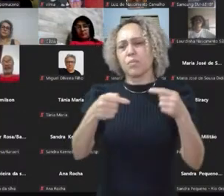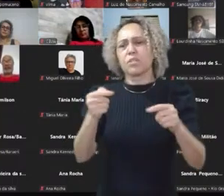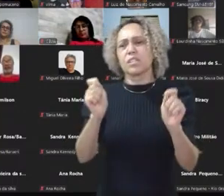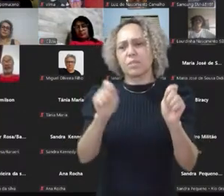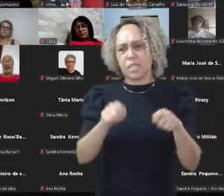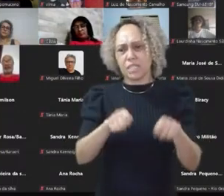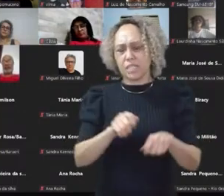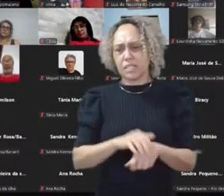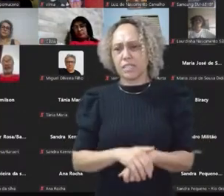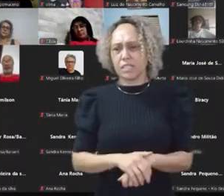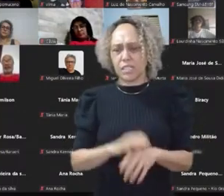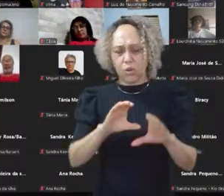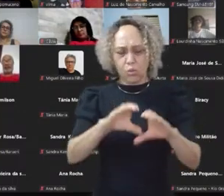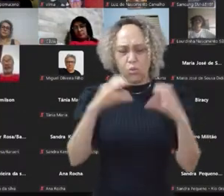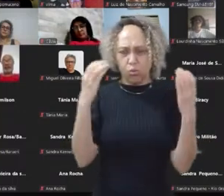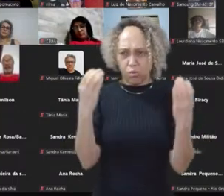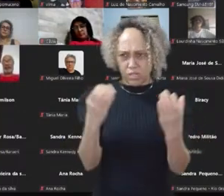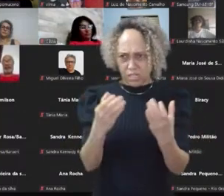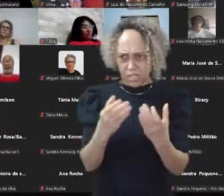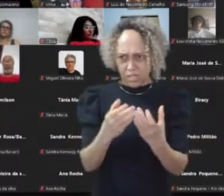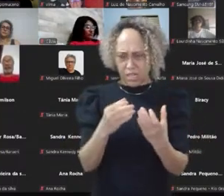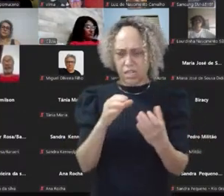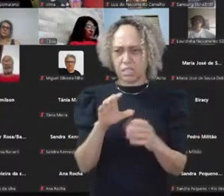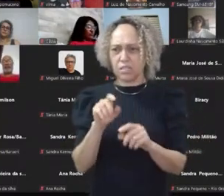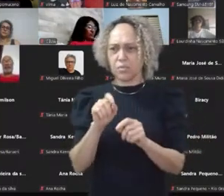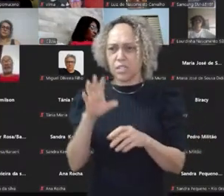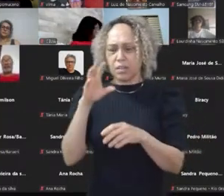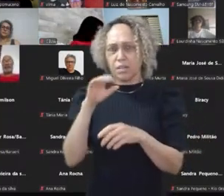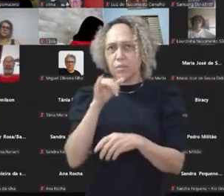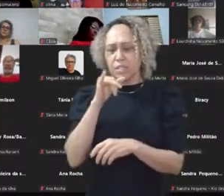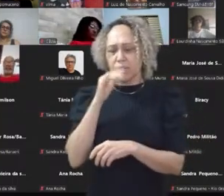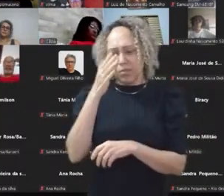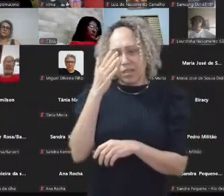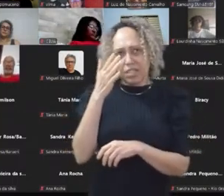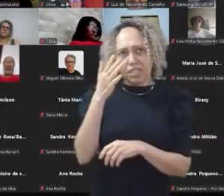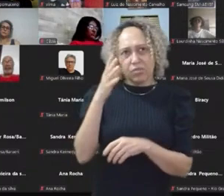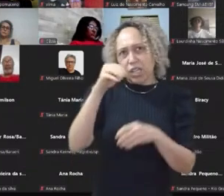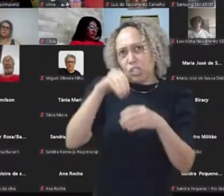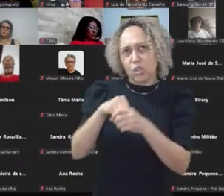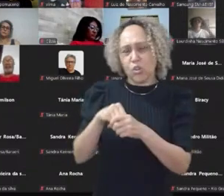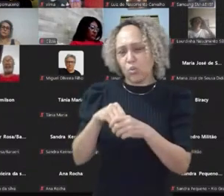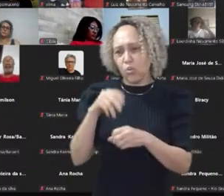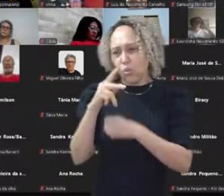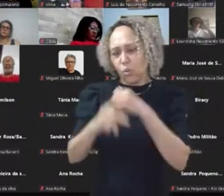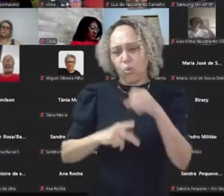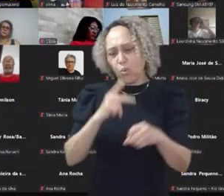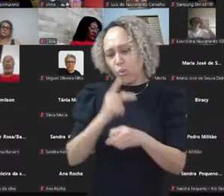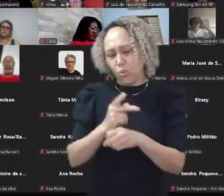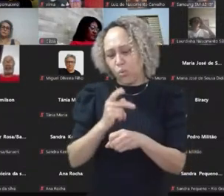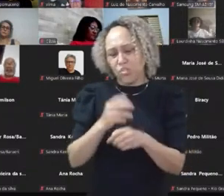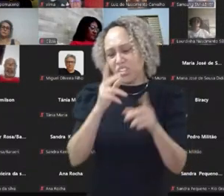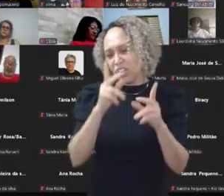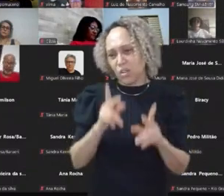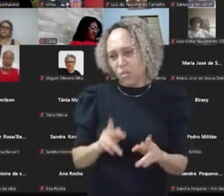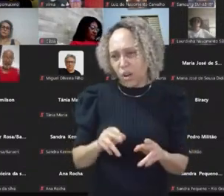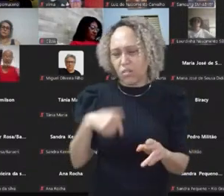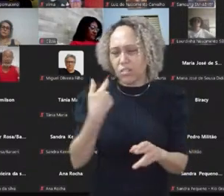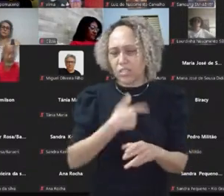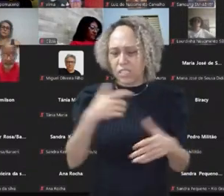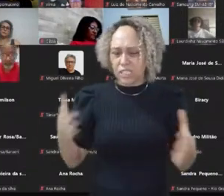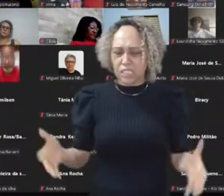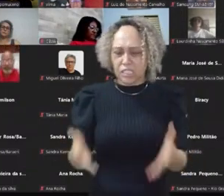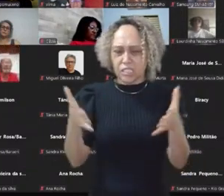Então, acho que comunidades também, não está lá só no Orkut, ela é uma palavra-chave para a gente estimular esse vínculo